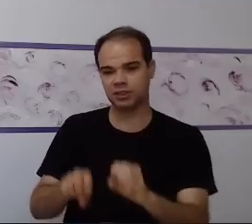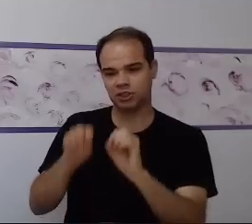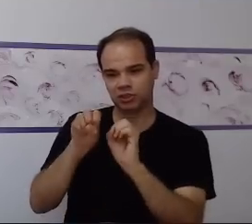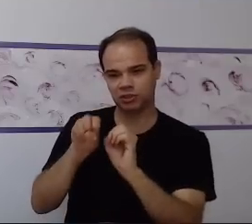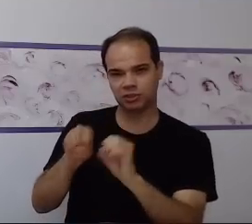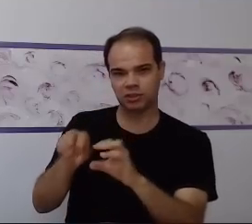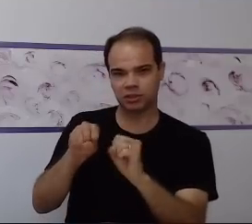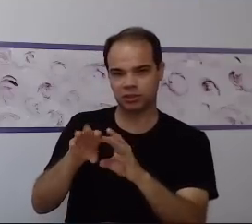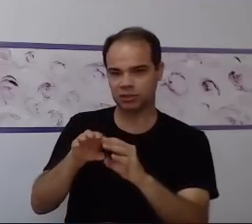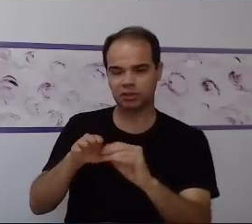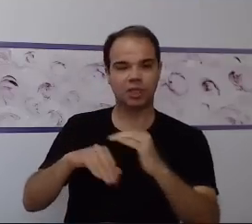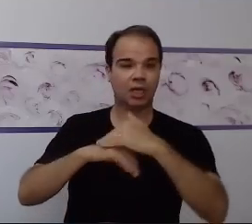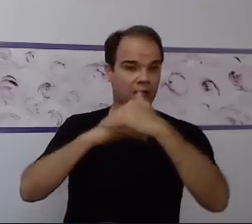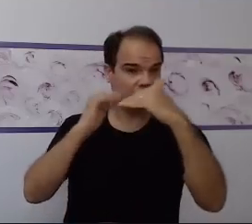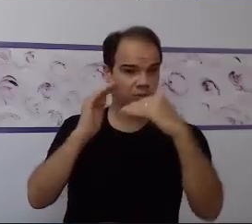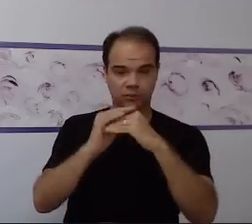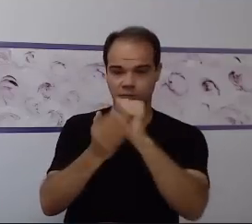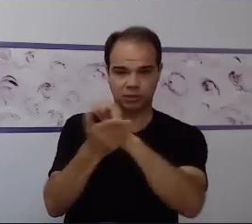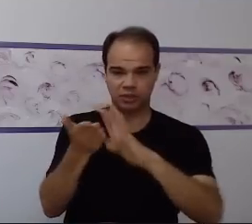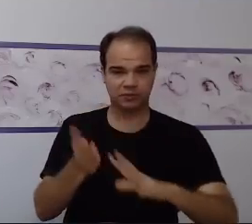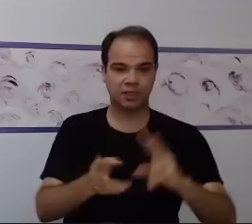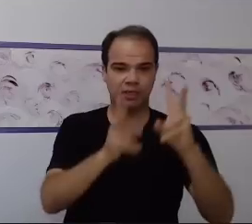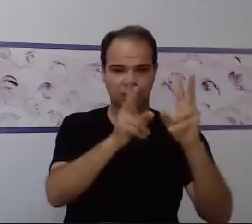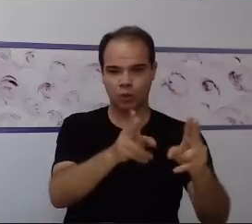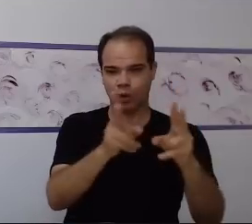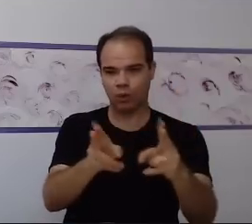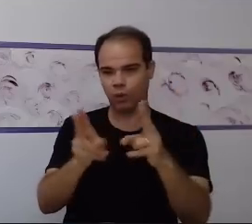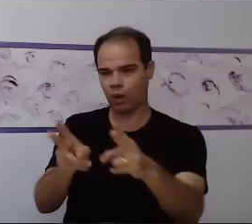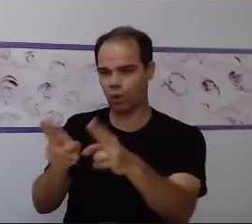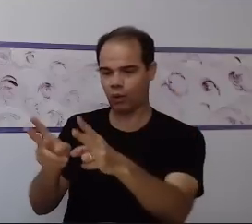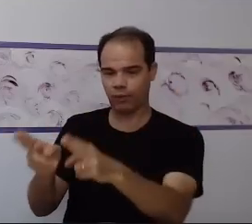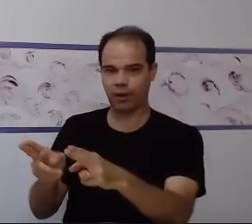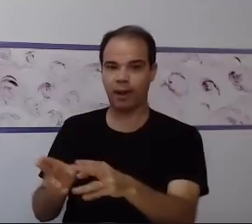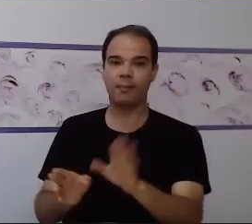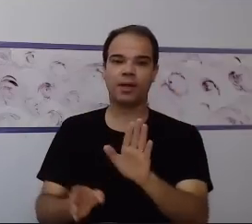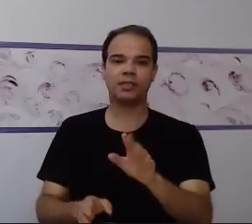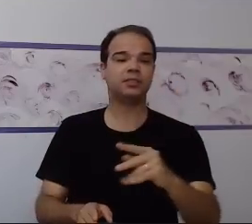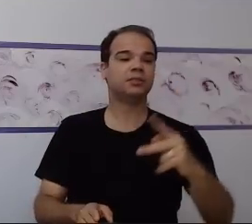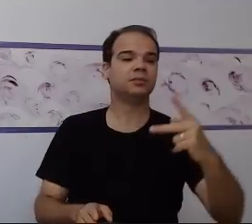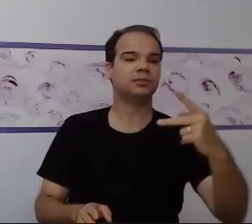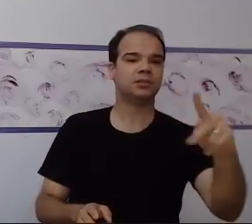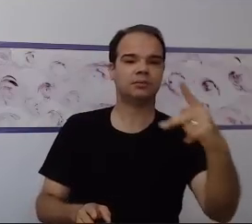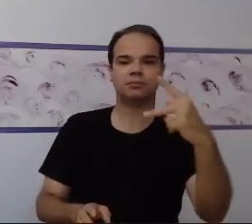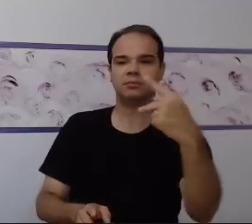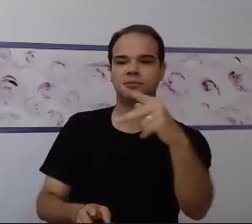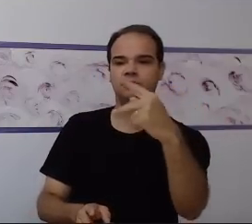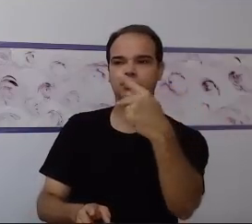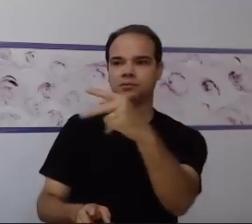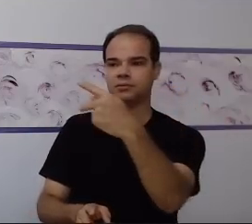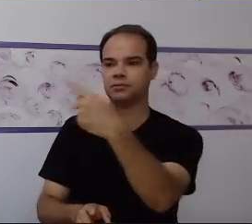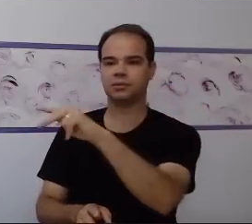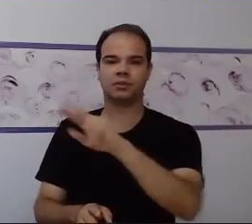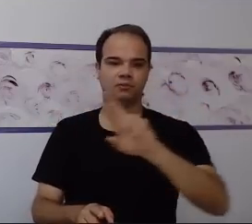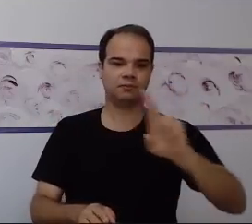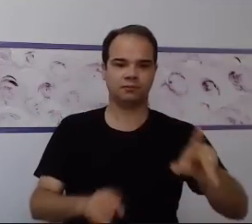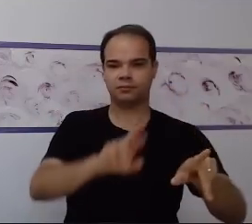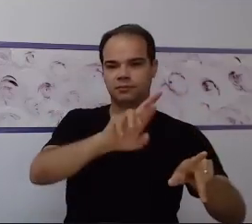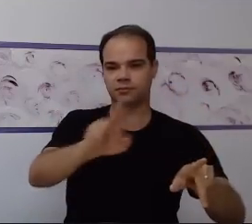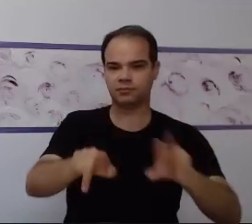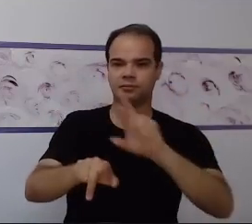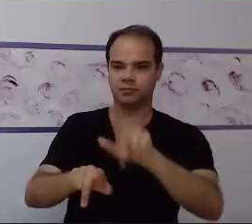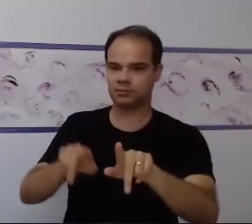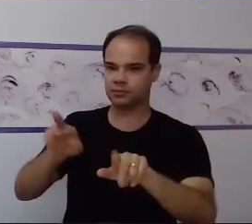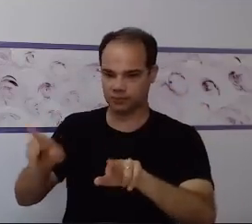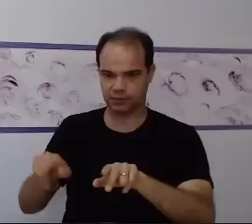mesmo conteúdo para todo mundo, mas cada um desenvolve de uma forma. E eu não adianta eu chegar e cobrar para a Elieuse de uma